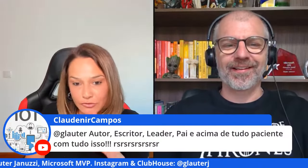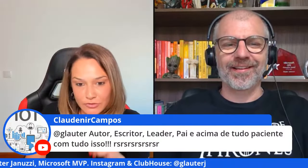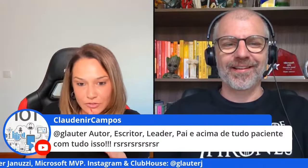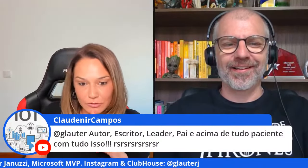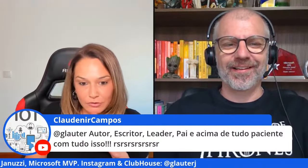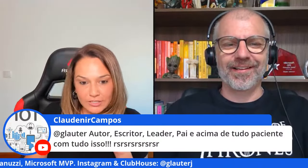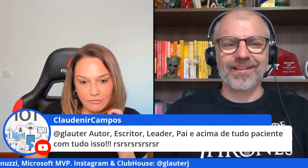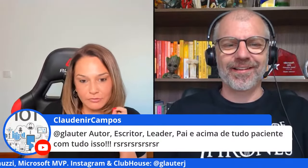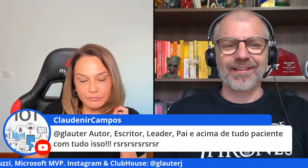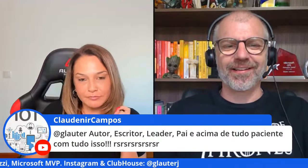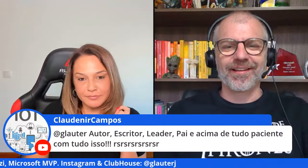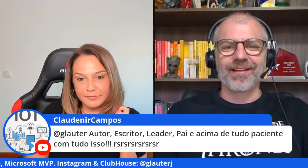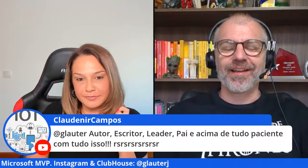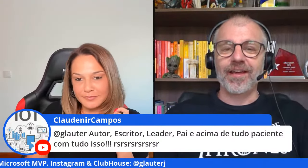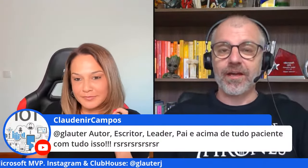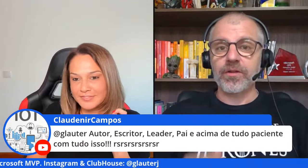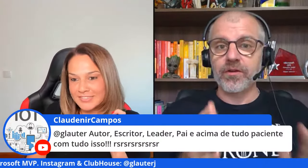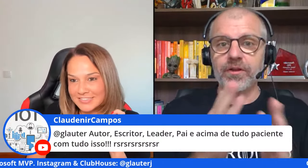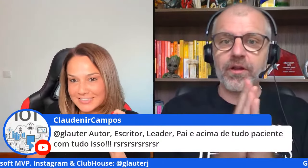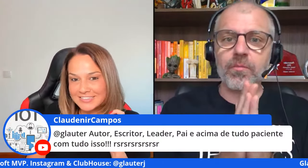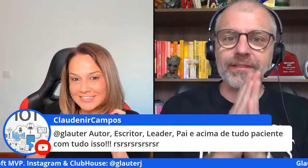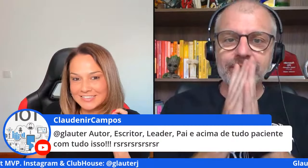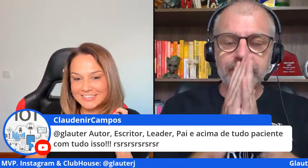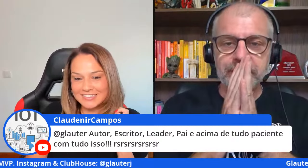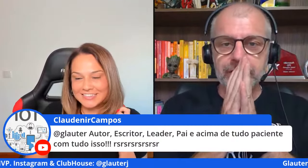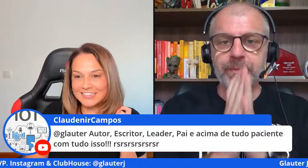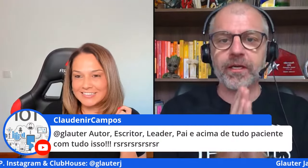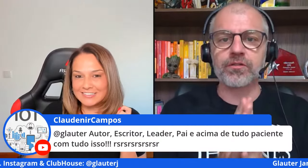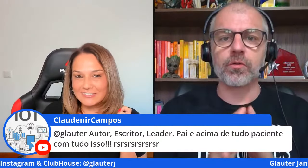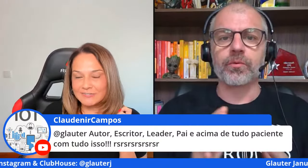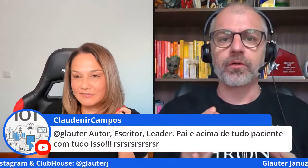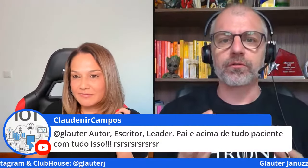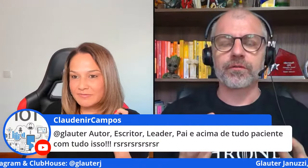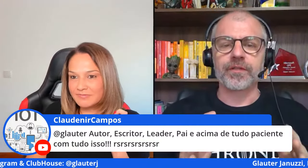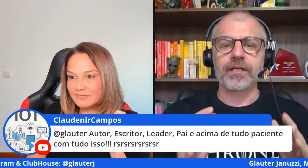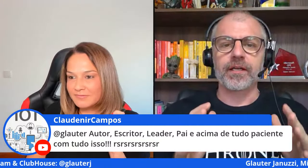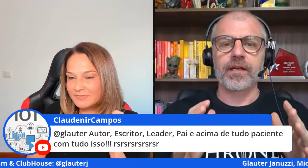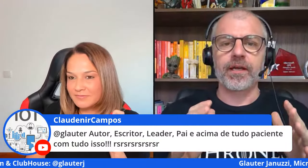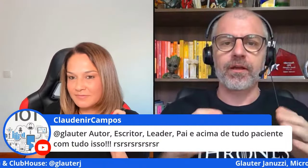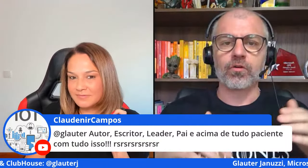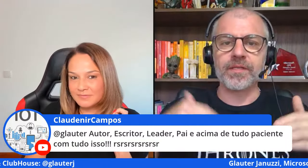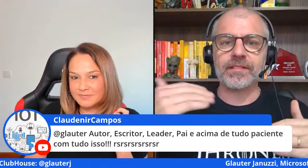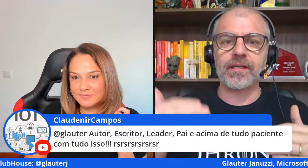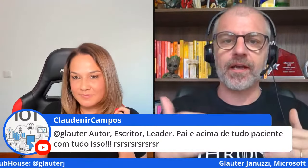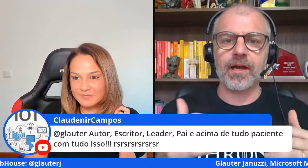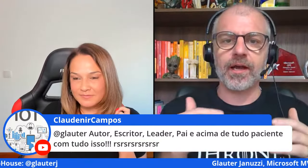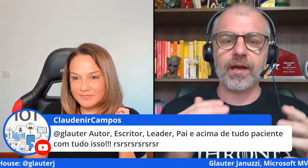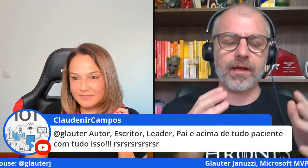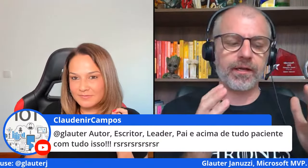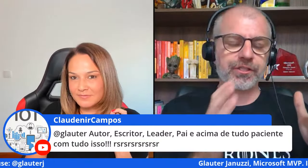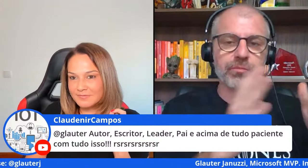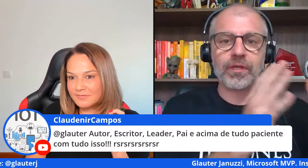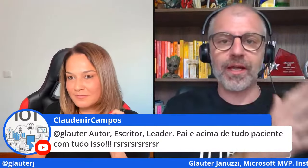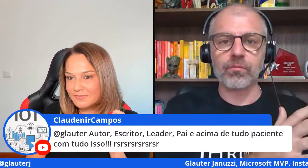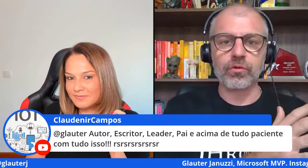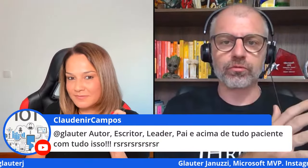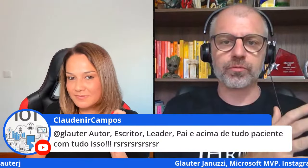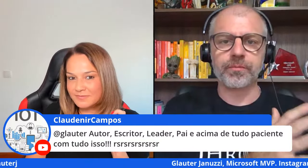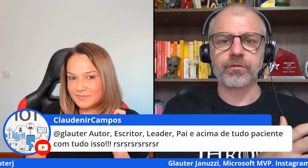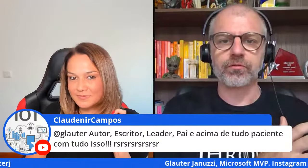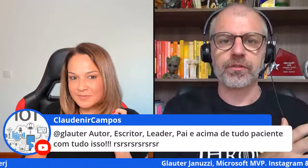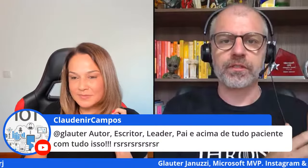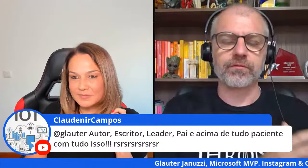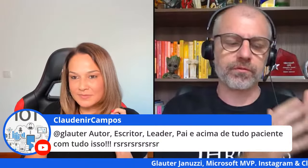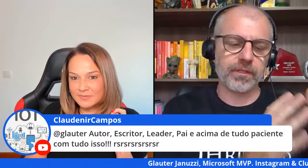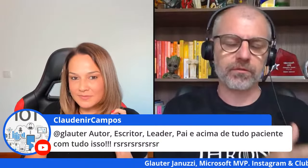seu outro livro é não eu ia comentar exatamente isso pegando o seu ponto Viviane eu comecei a estimular muito